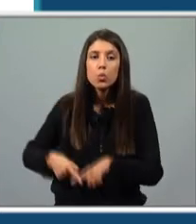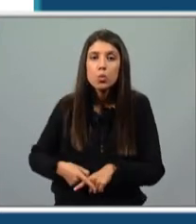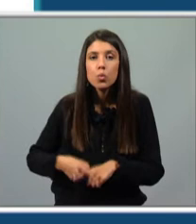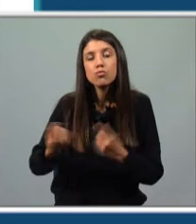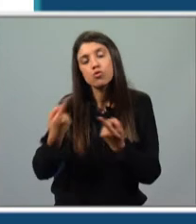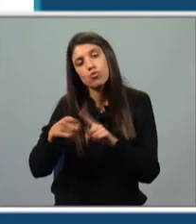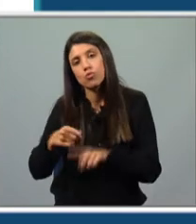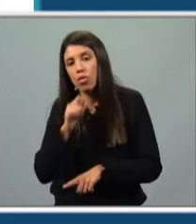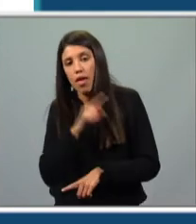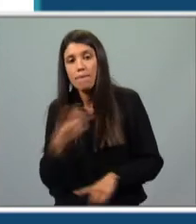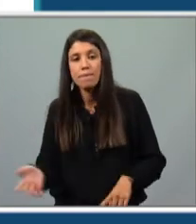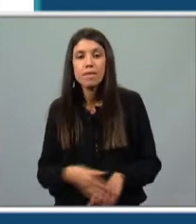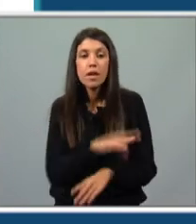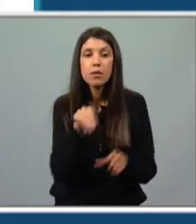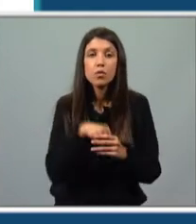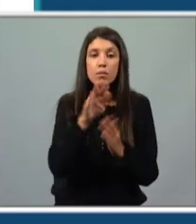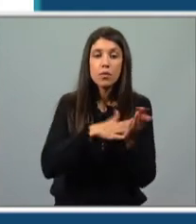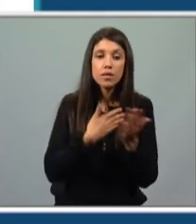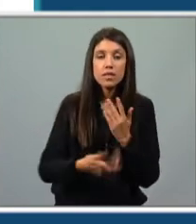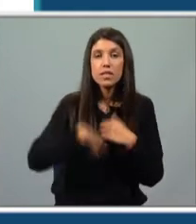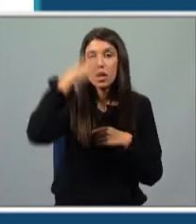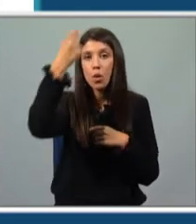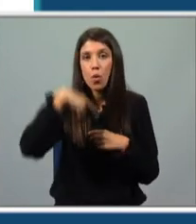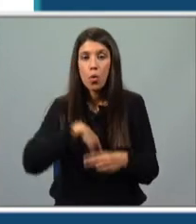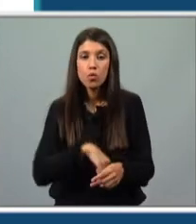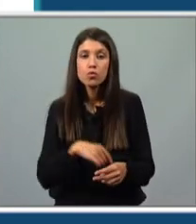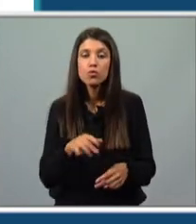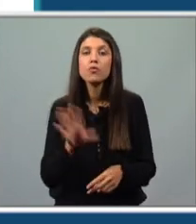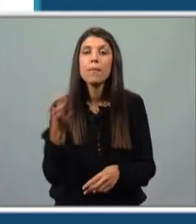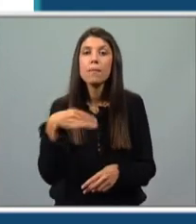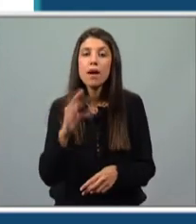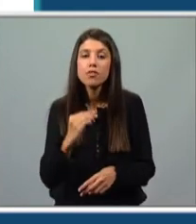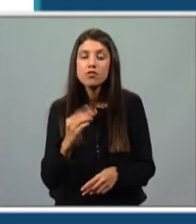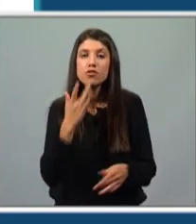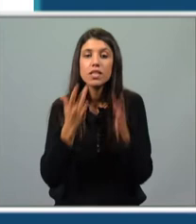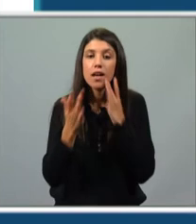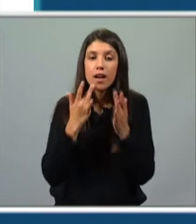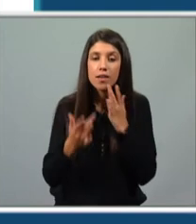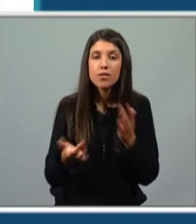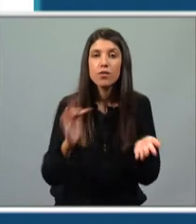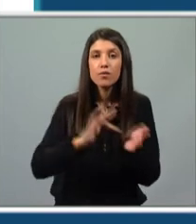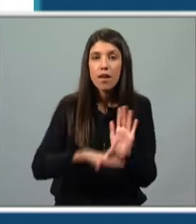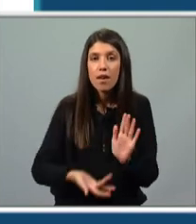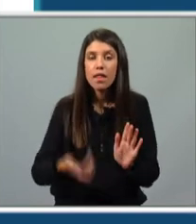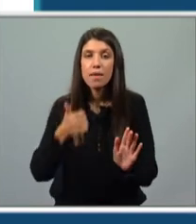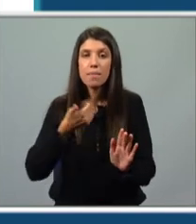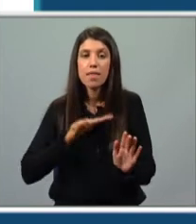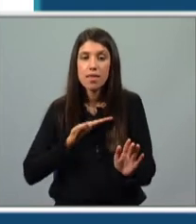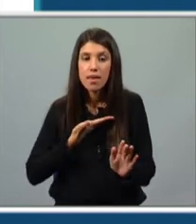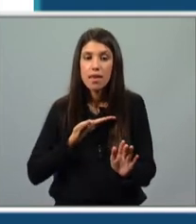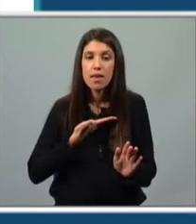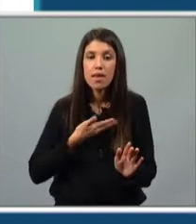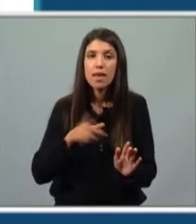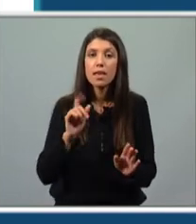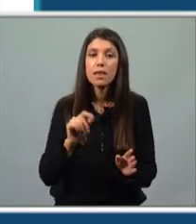diversificada. Que inclui poesia, contos e mais. Teatro, novelas, banda desenhada